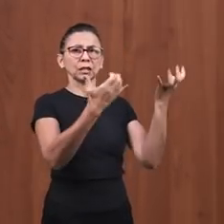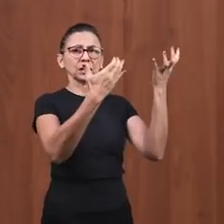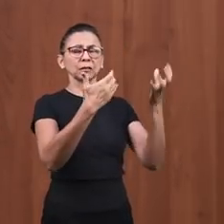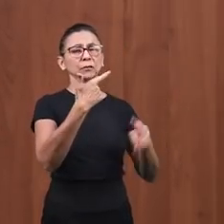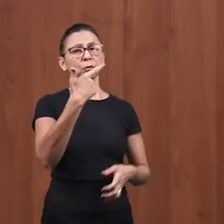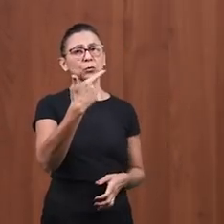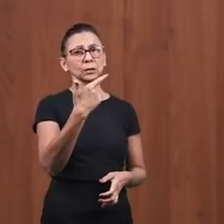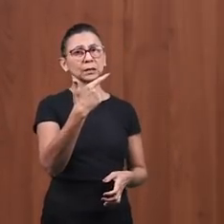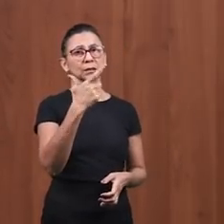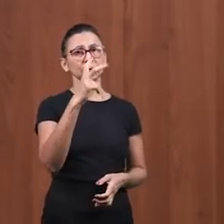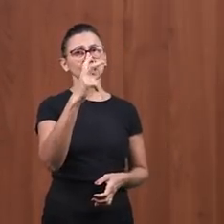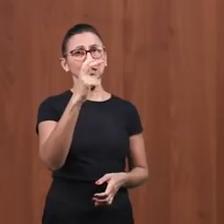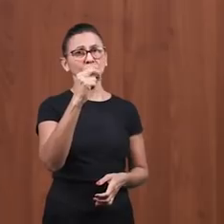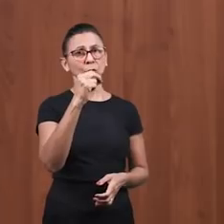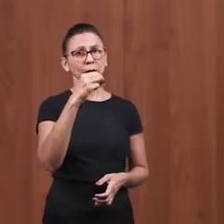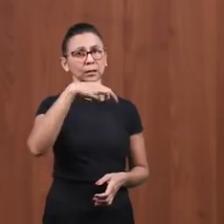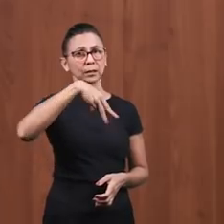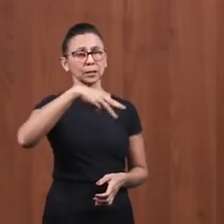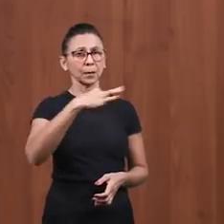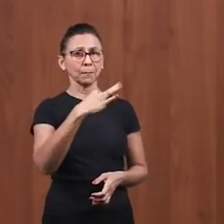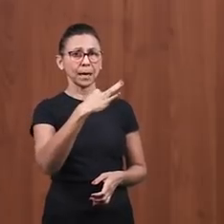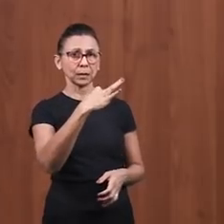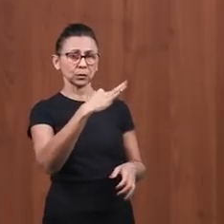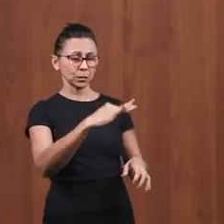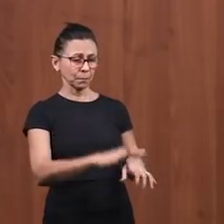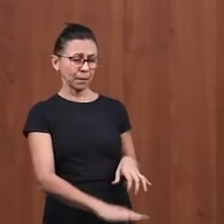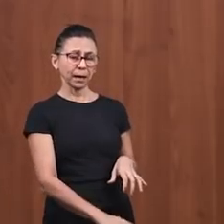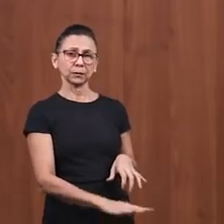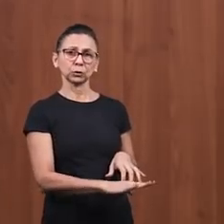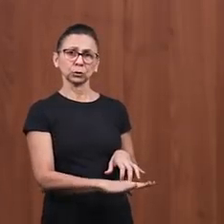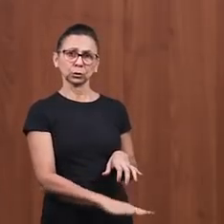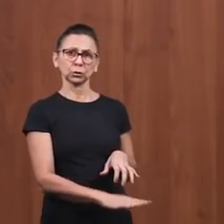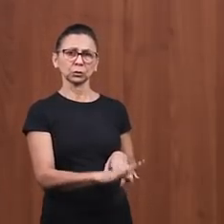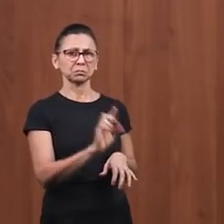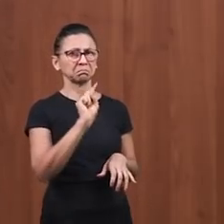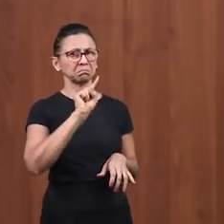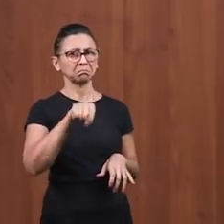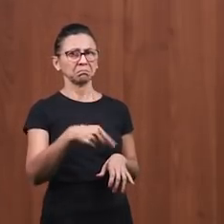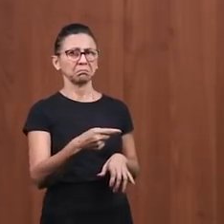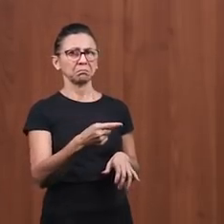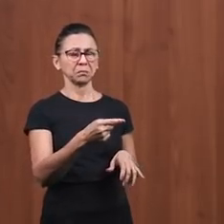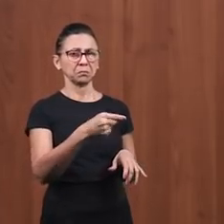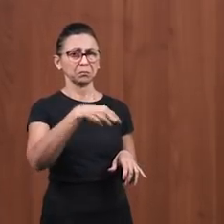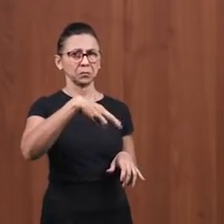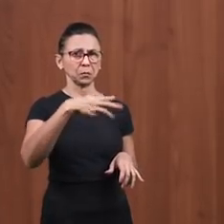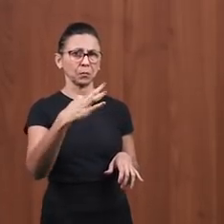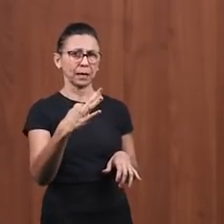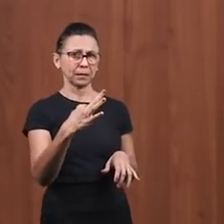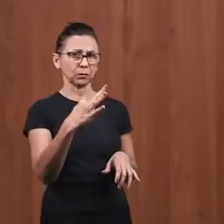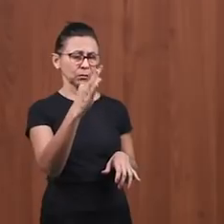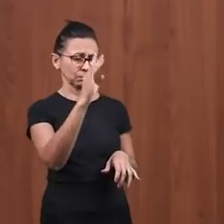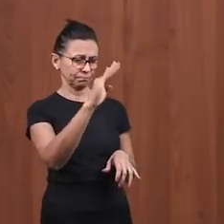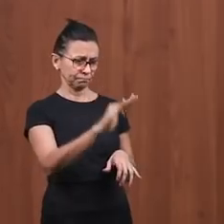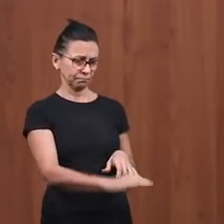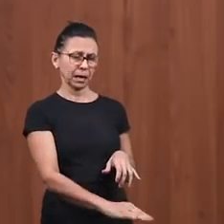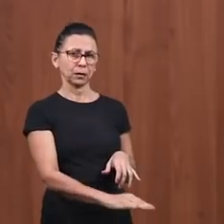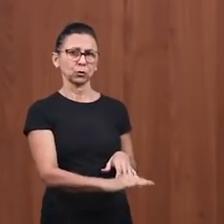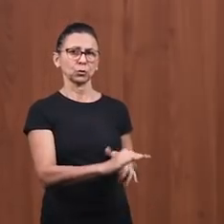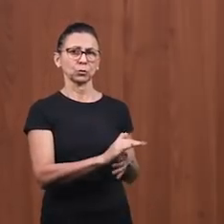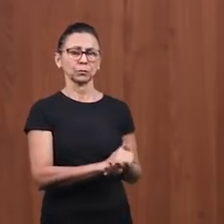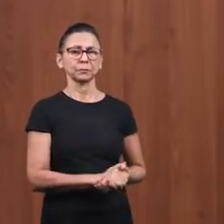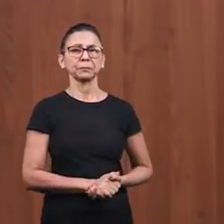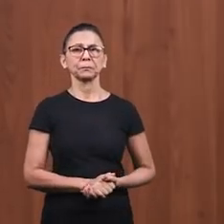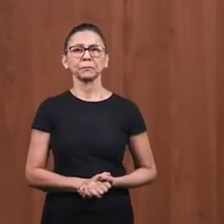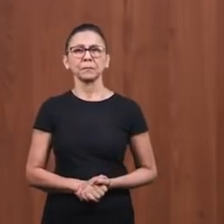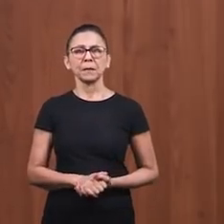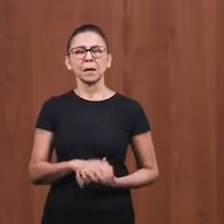250 metros abaixo do nível do mar. Ficava muito baixo, era mais de mil metros de diferença de altitude. Ficava